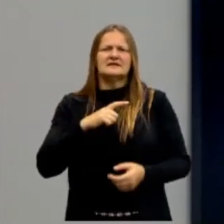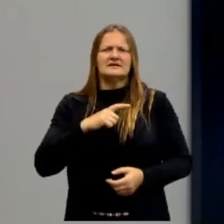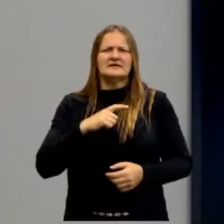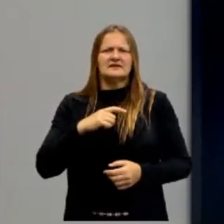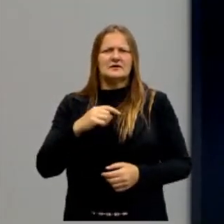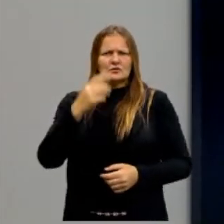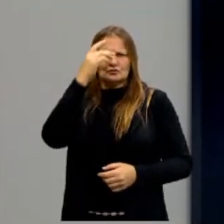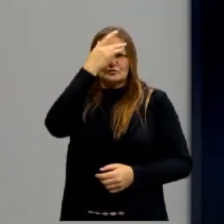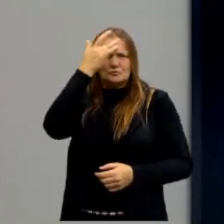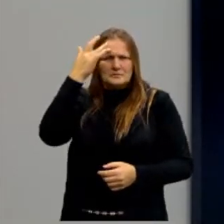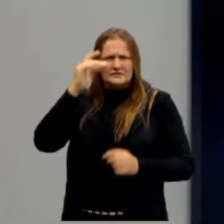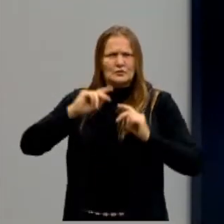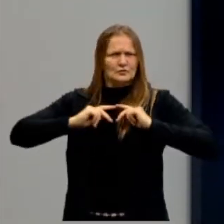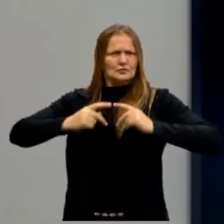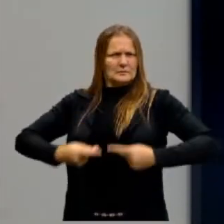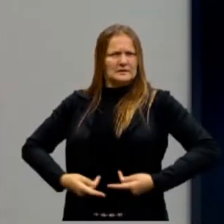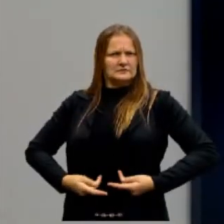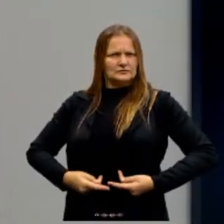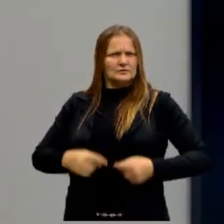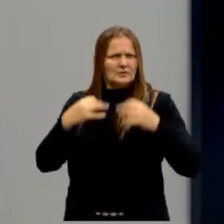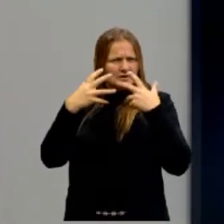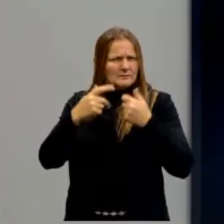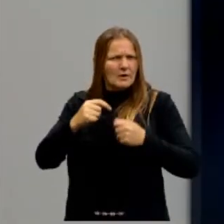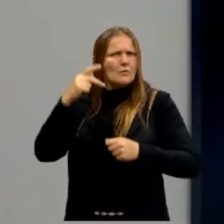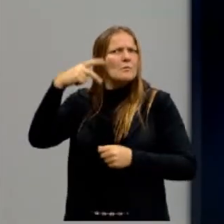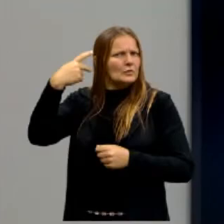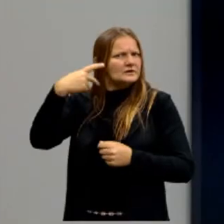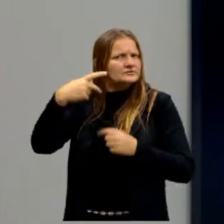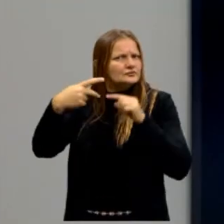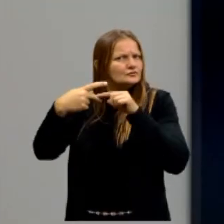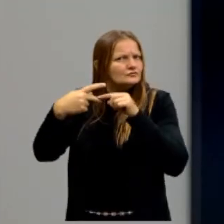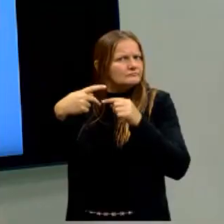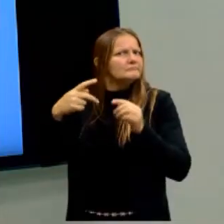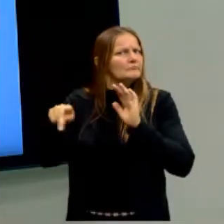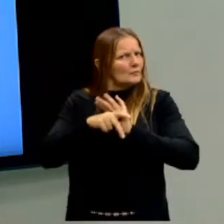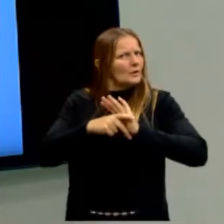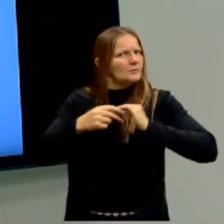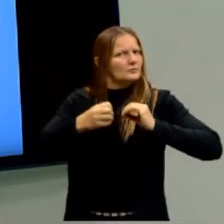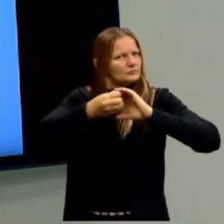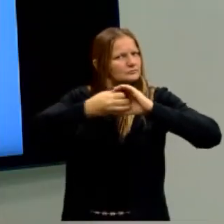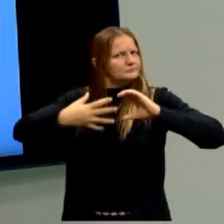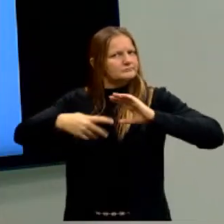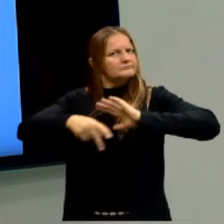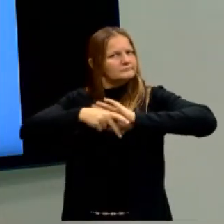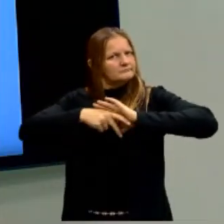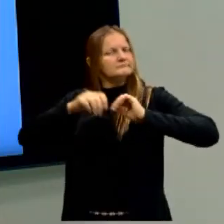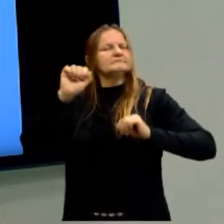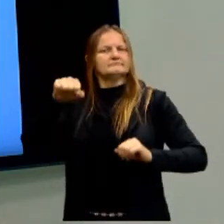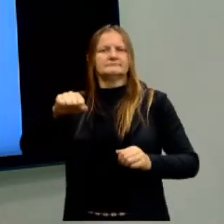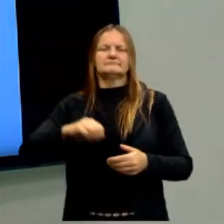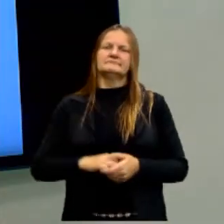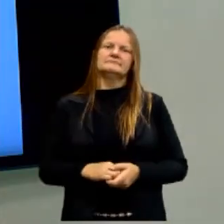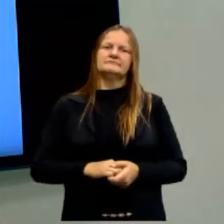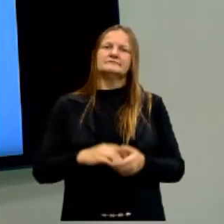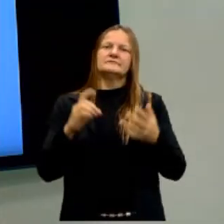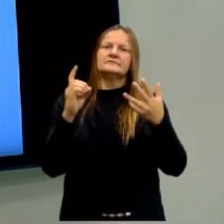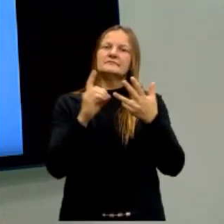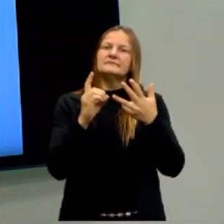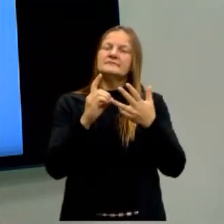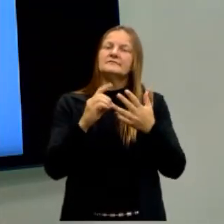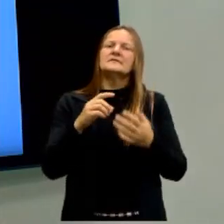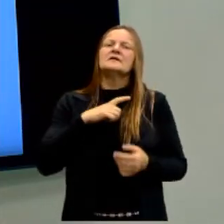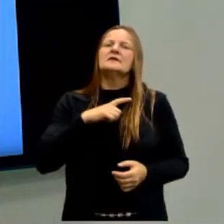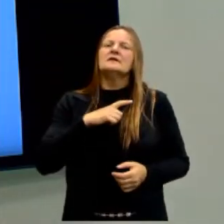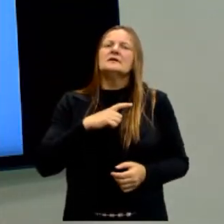político? Se pensarmos que vivemos, somos seres gregais, vivemos na coletividade? Sim, vivemos na pólise. Letra D. O